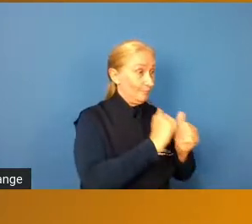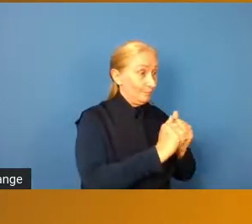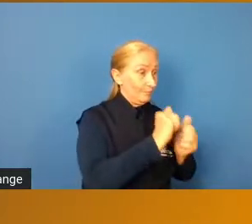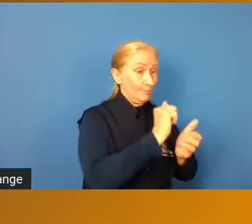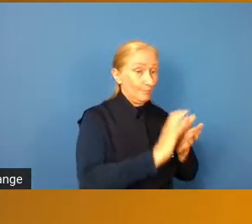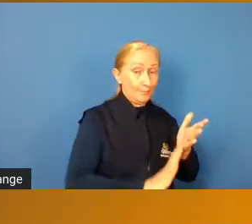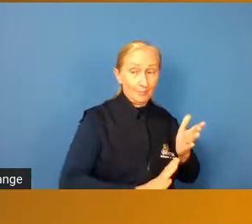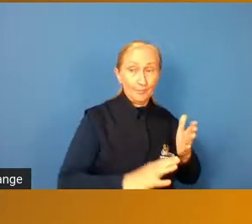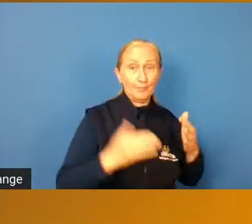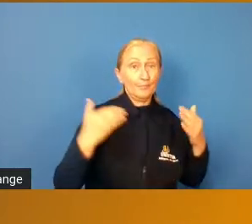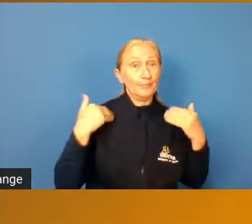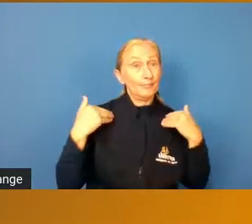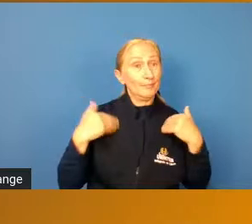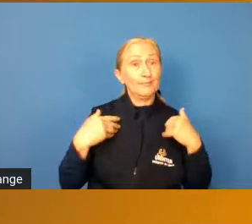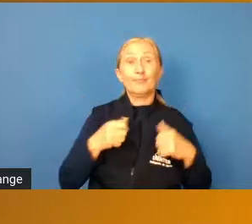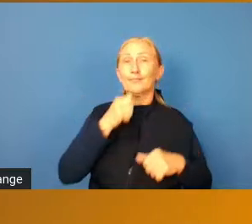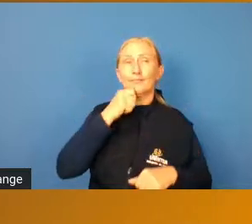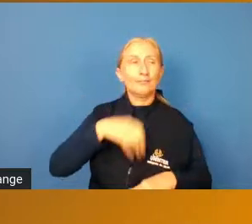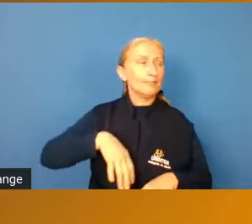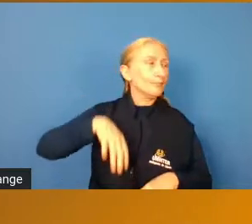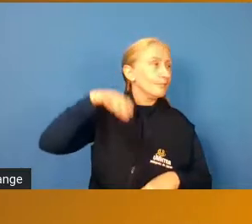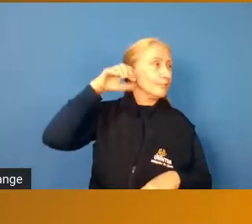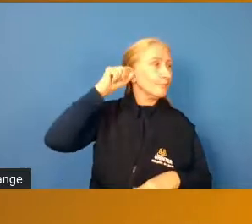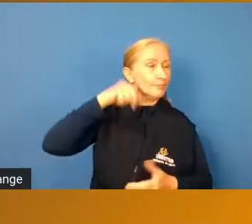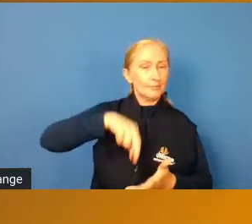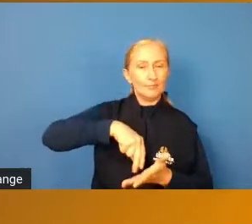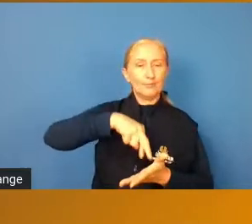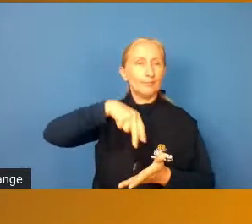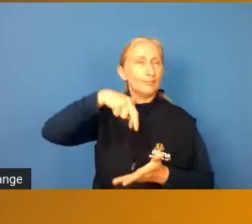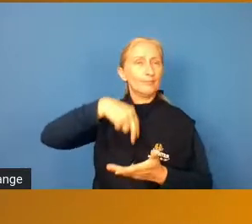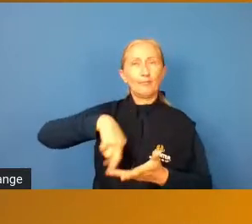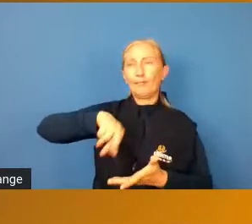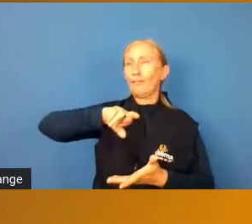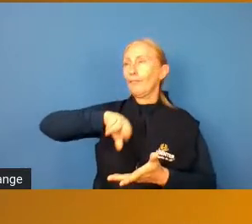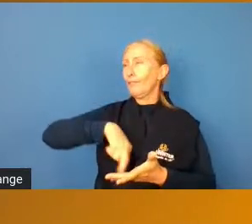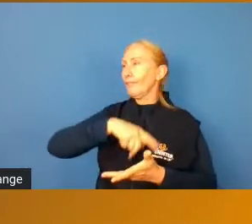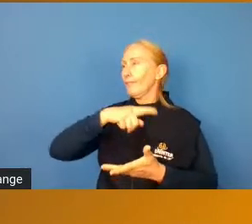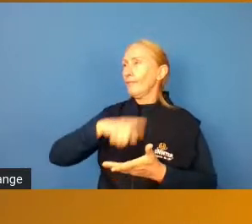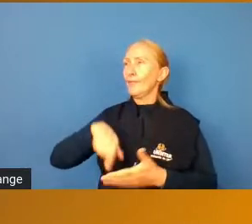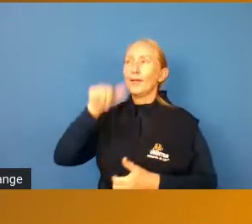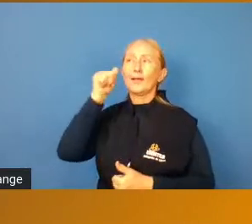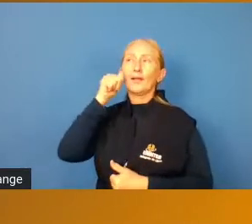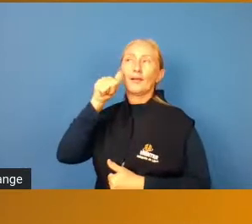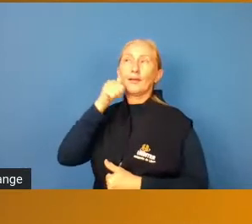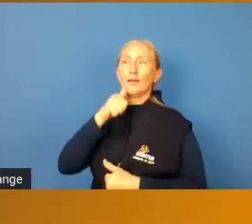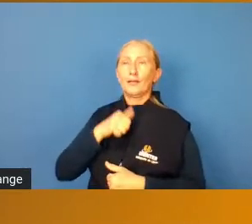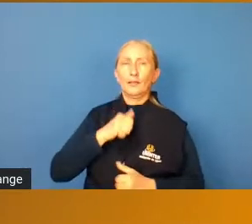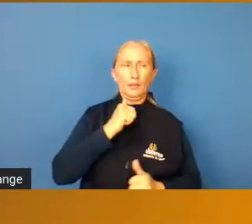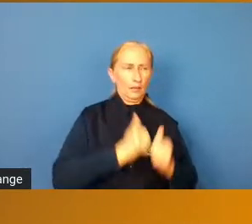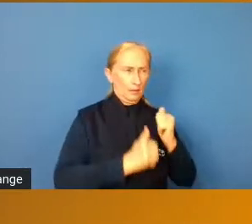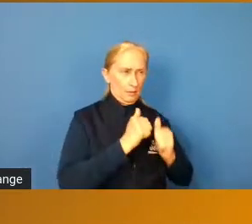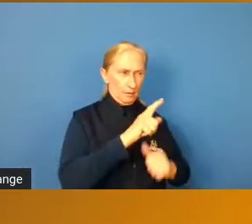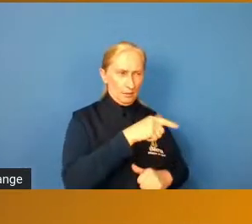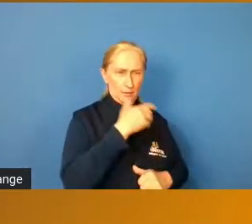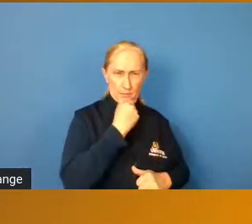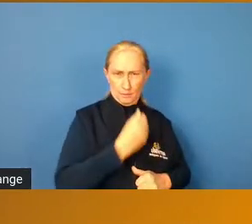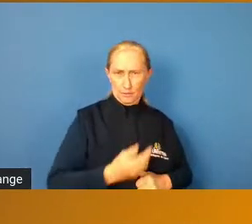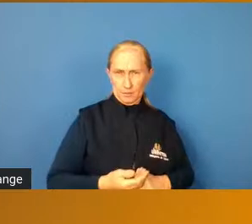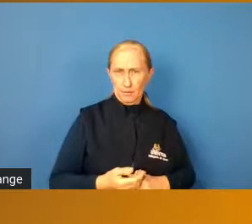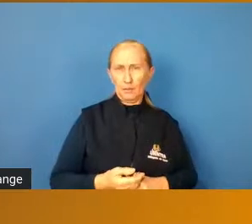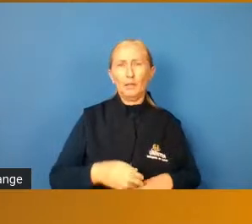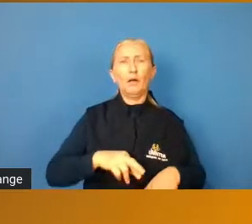físicas. Nós ainda escutamos que balé é coisa de menina, futebol é coisa de menino, mas então o trans faz o quê?